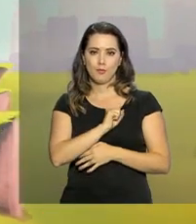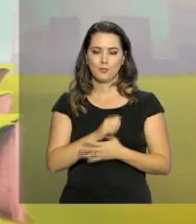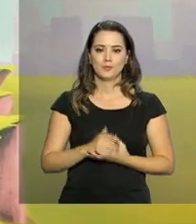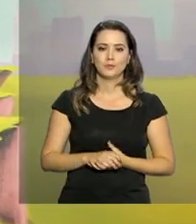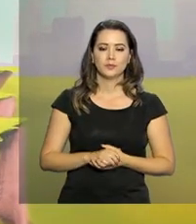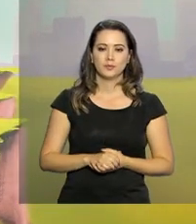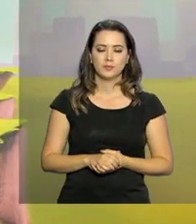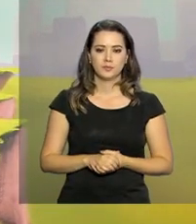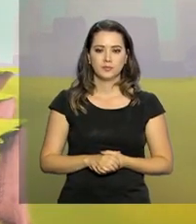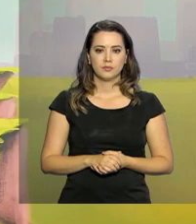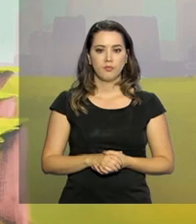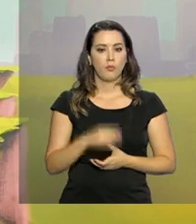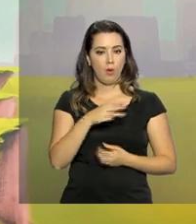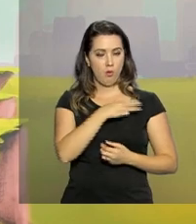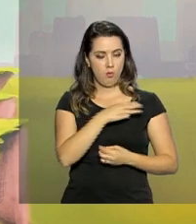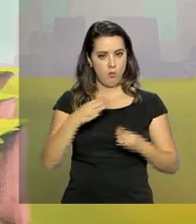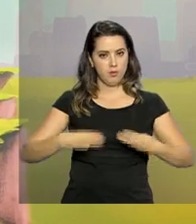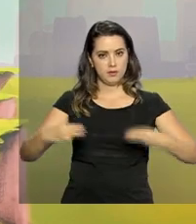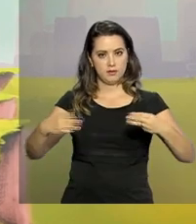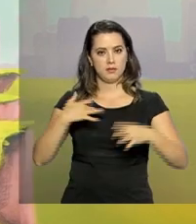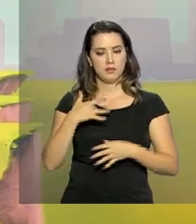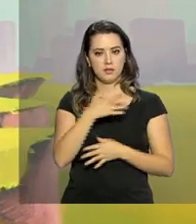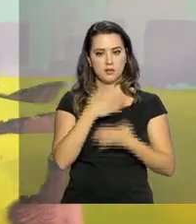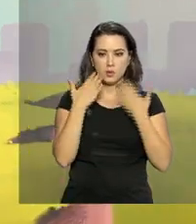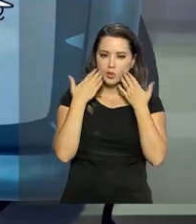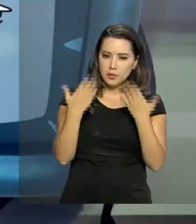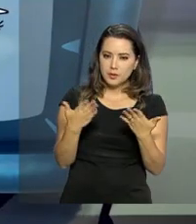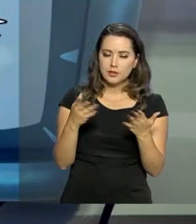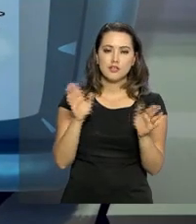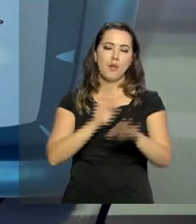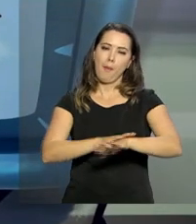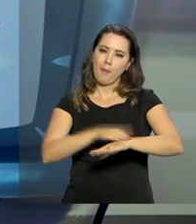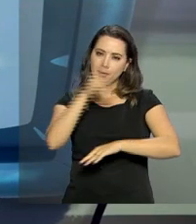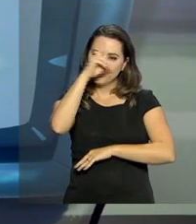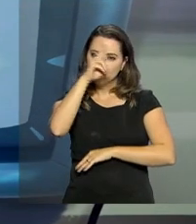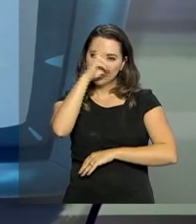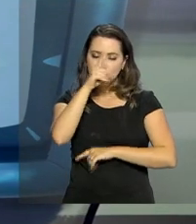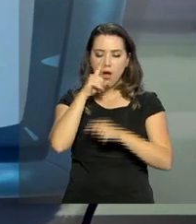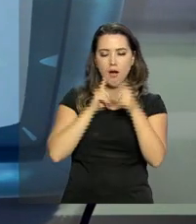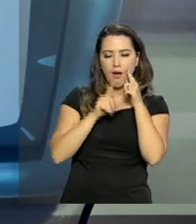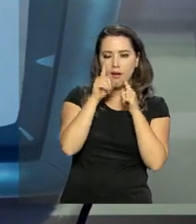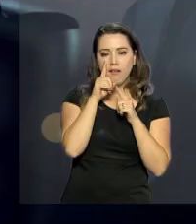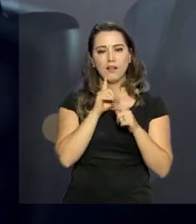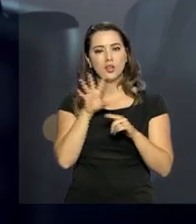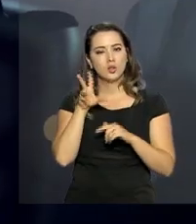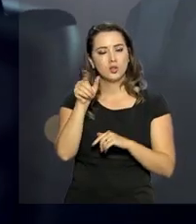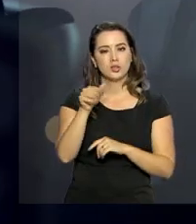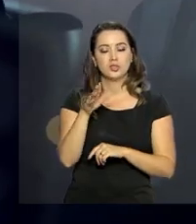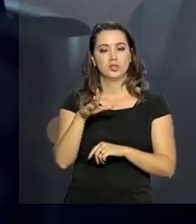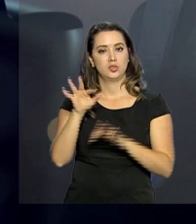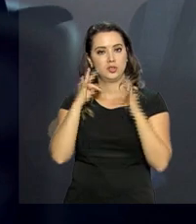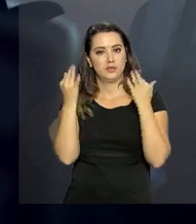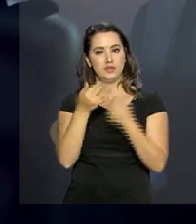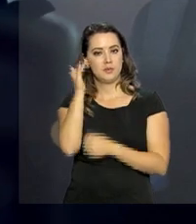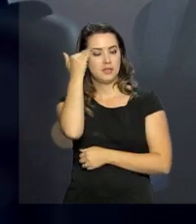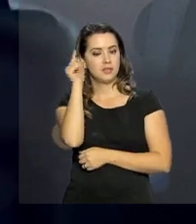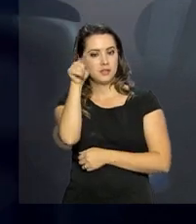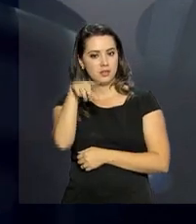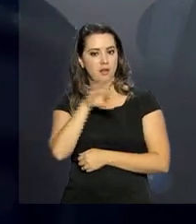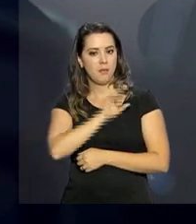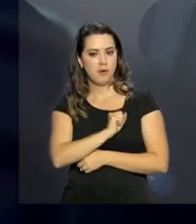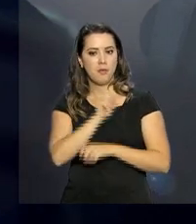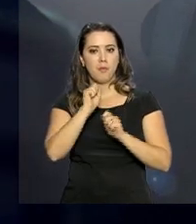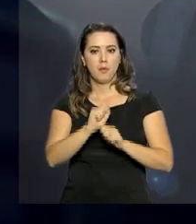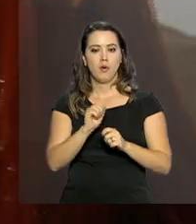Ministério da Saúde apresenta A Hora de Lembrar, um filme para emocionar e toda a família entender que quem você ama